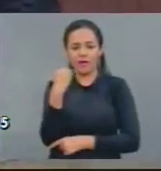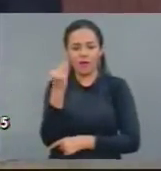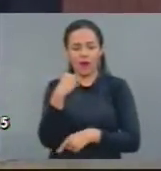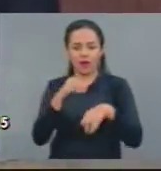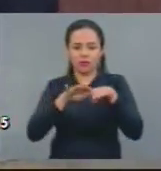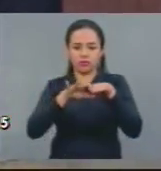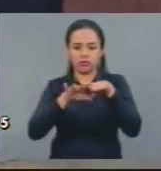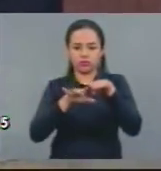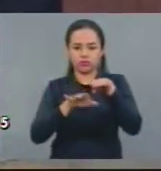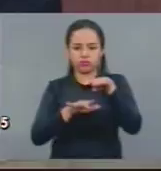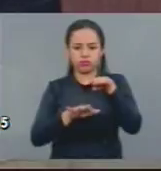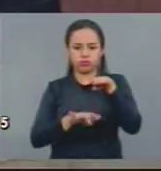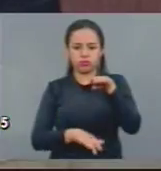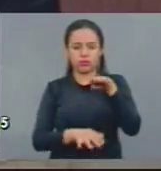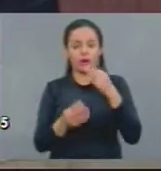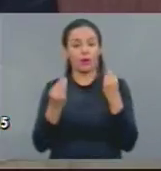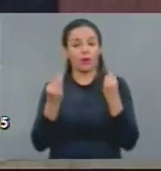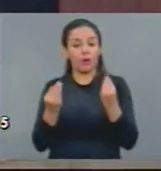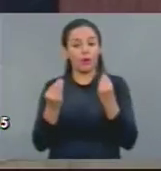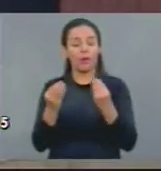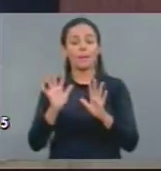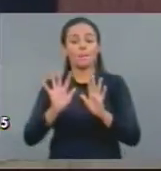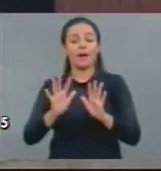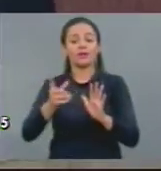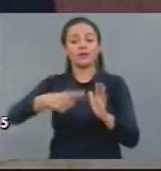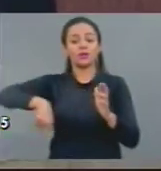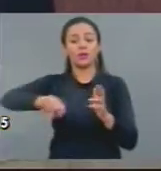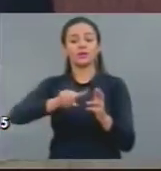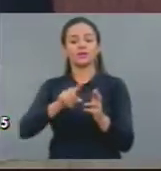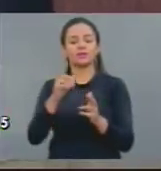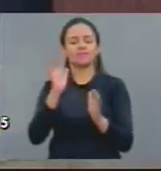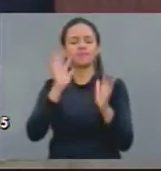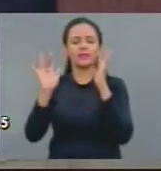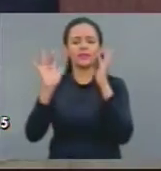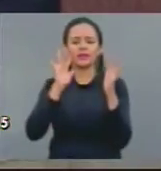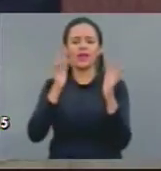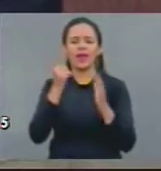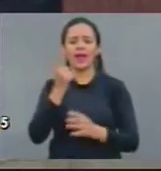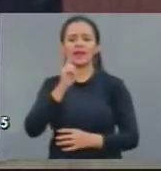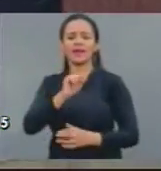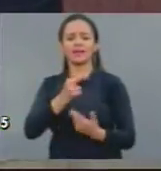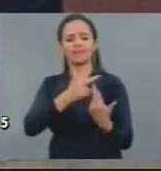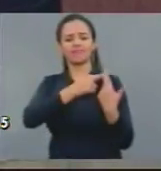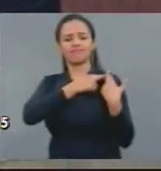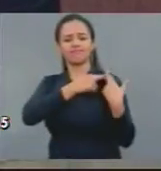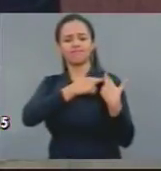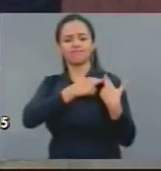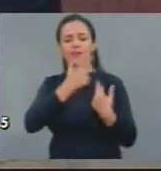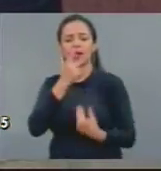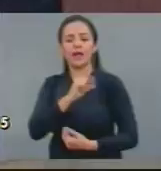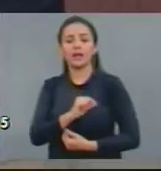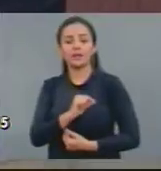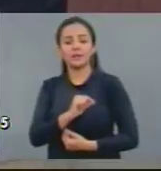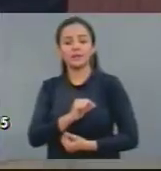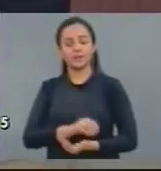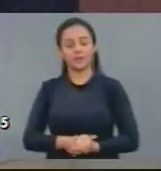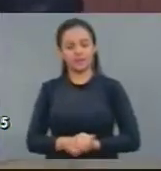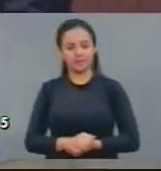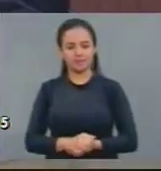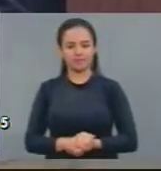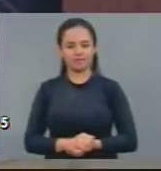intermédio da sua Secretaria de Recursos Hídricos, dos seus agentes públicos,